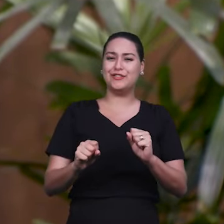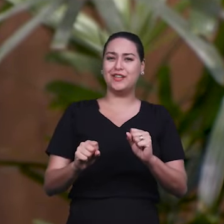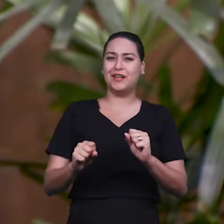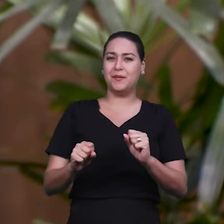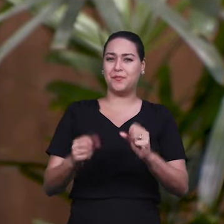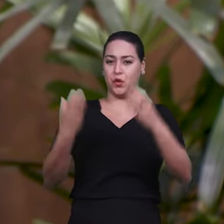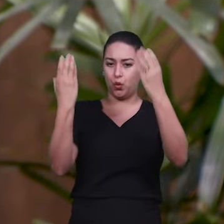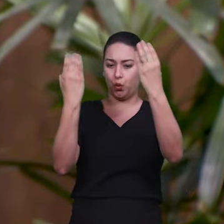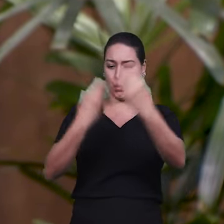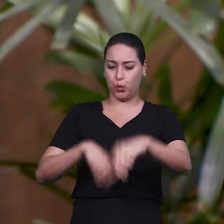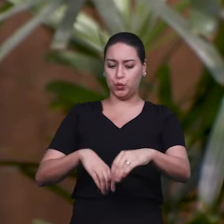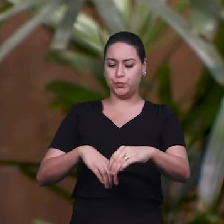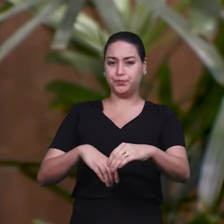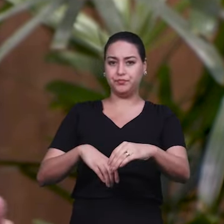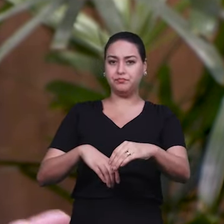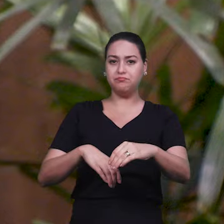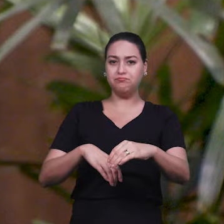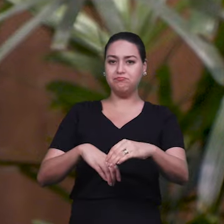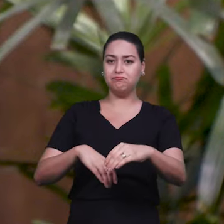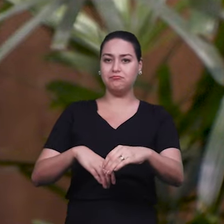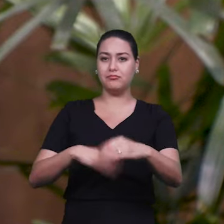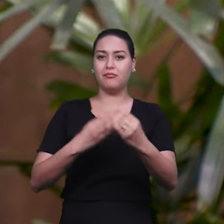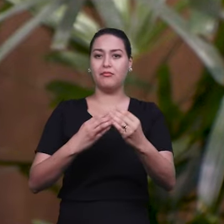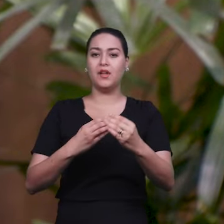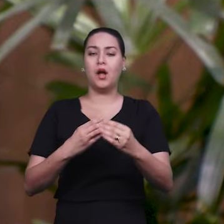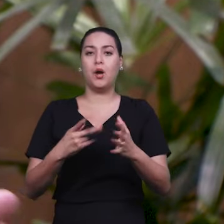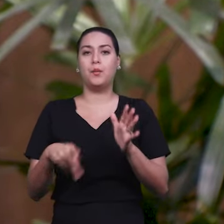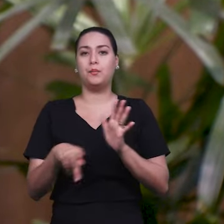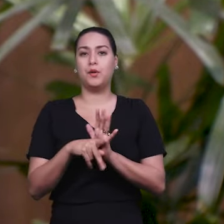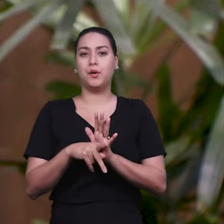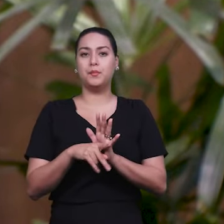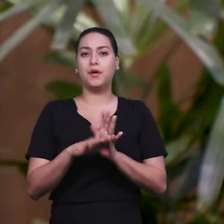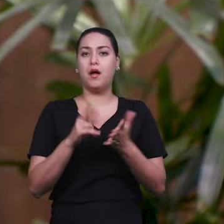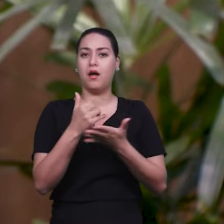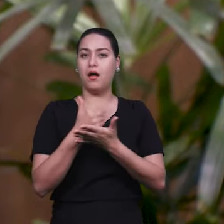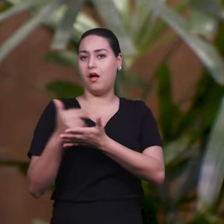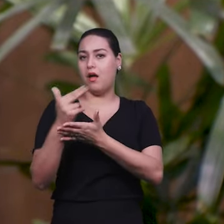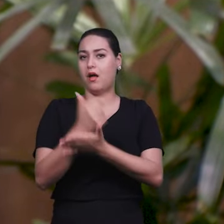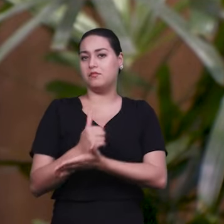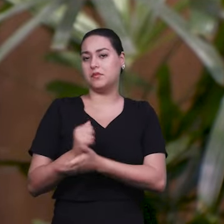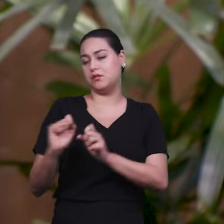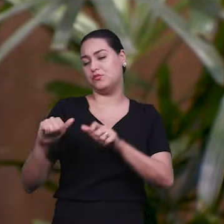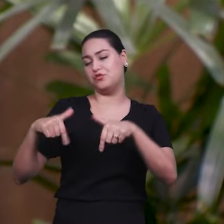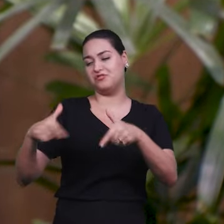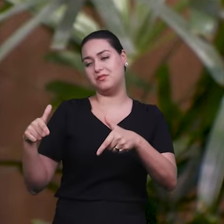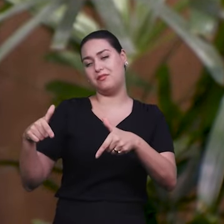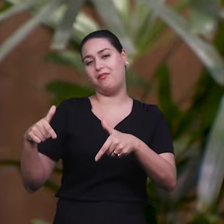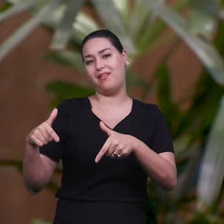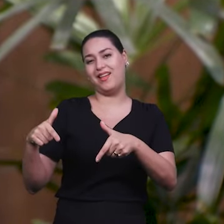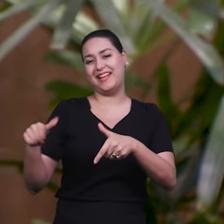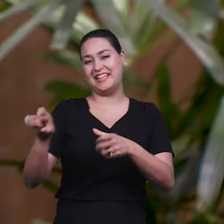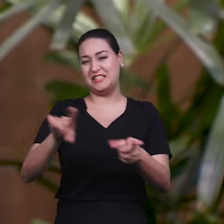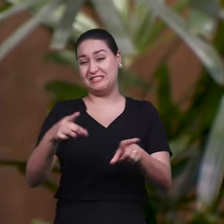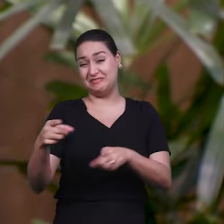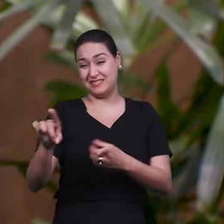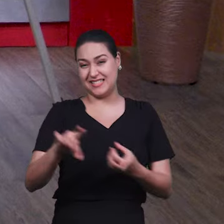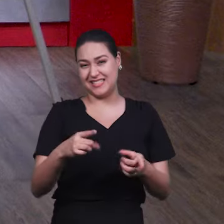o concurso público, aliás, para a arte, e ele vai atuar nessa área de música.